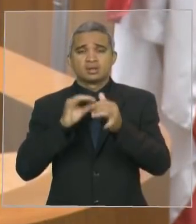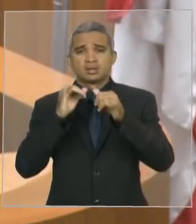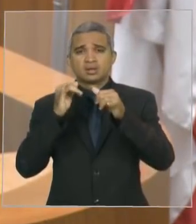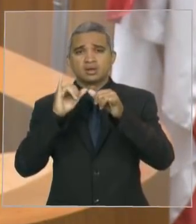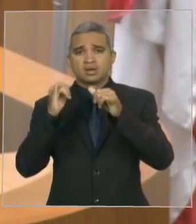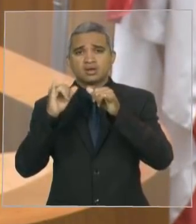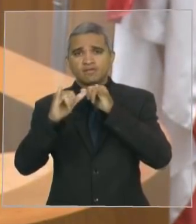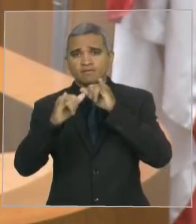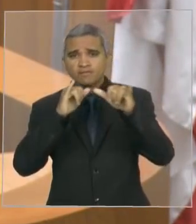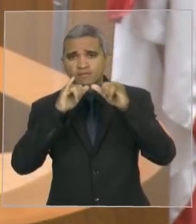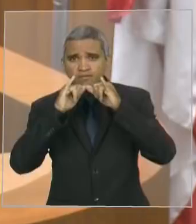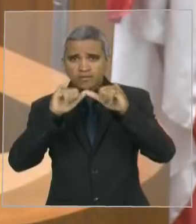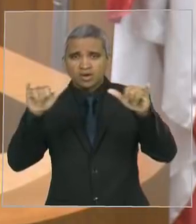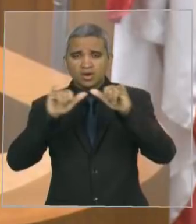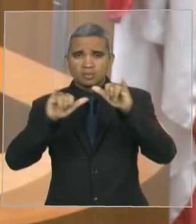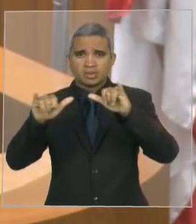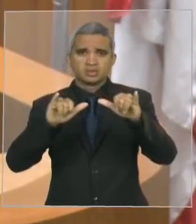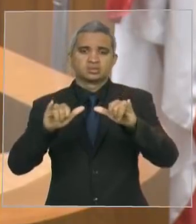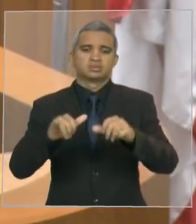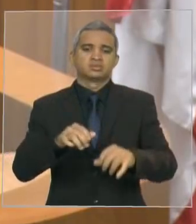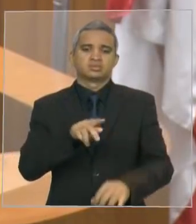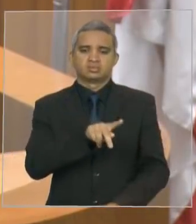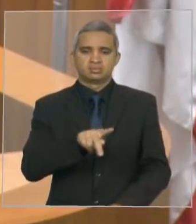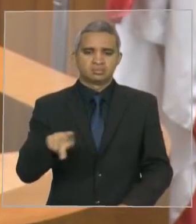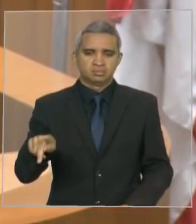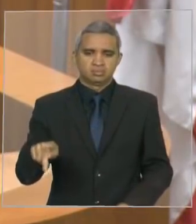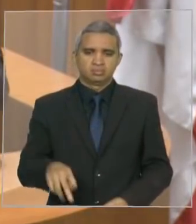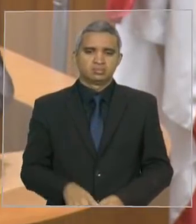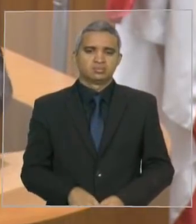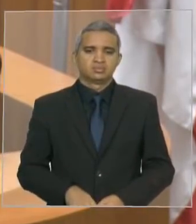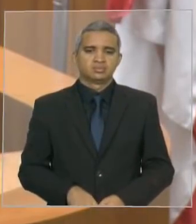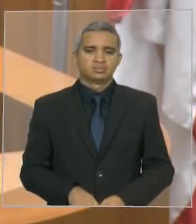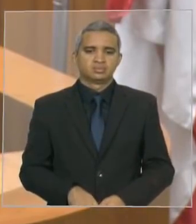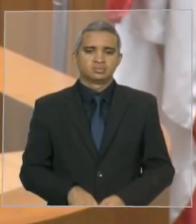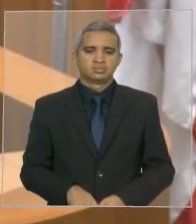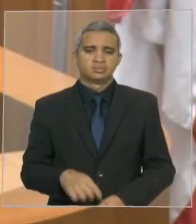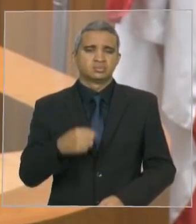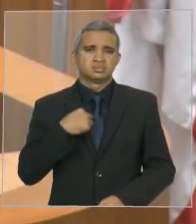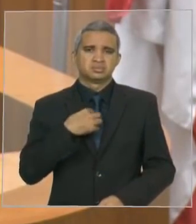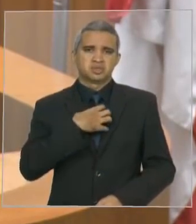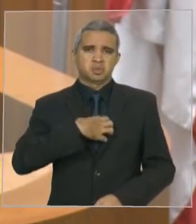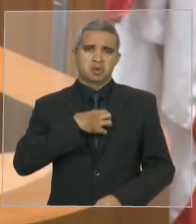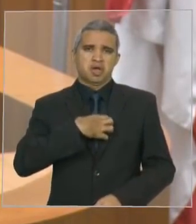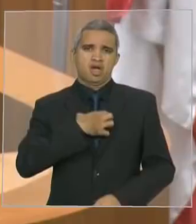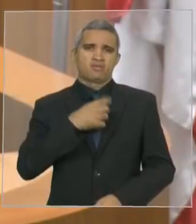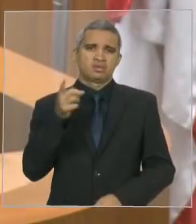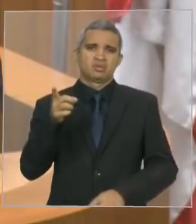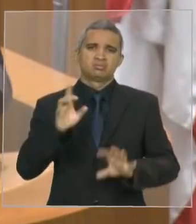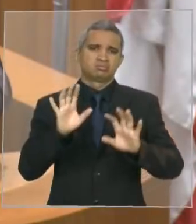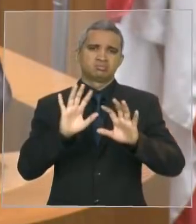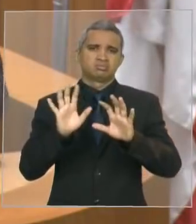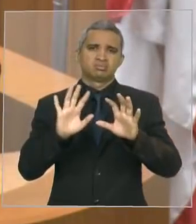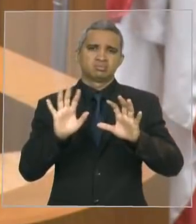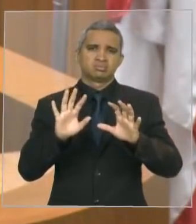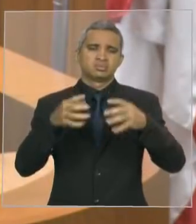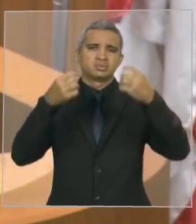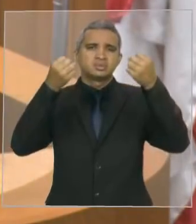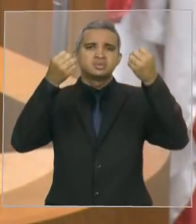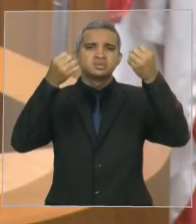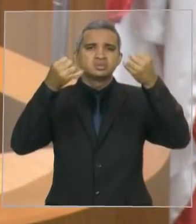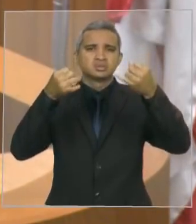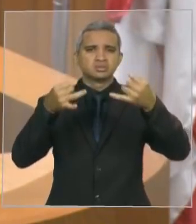nobre presidente. Vou tentar aqui explicar, sem mágoas, sem rancor, como funciona